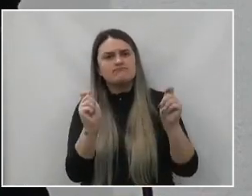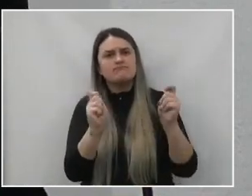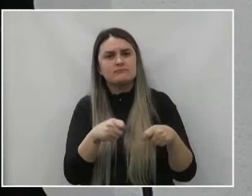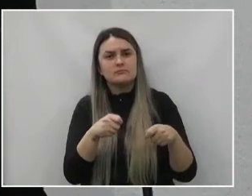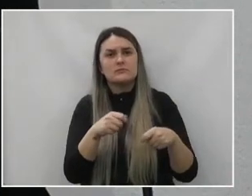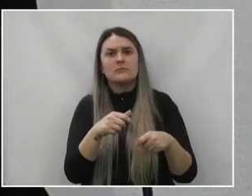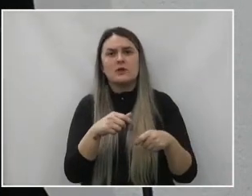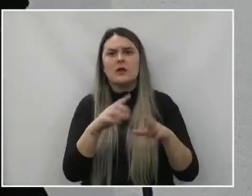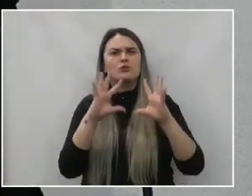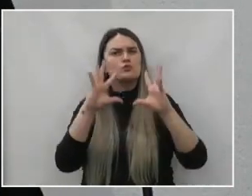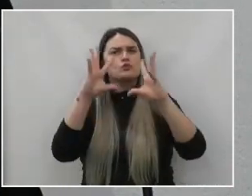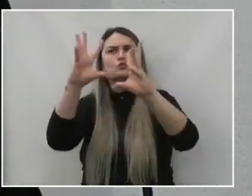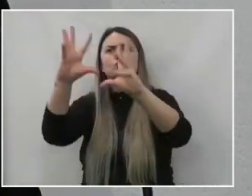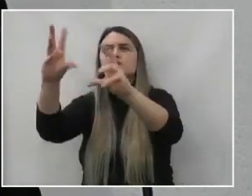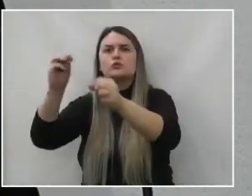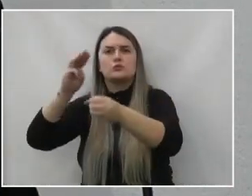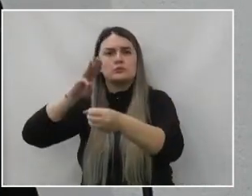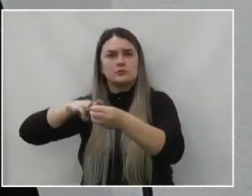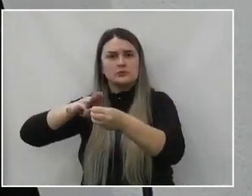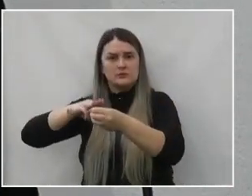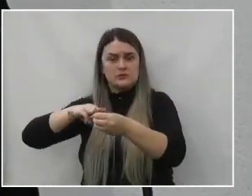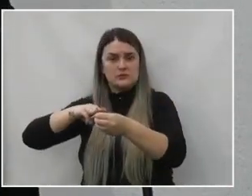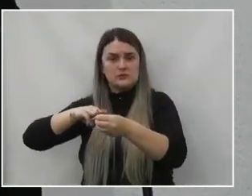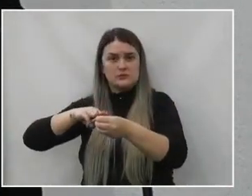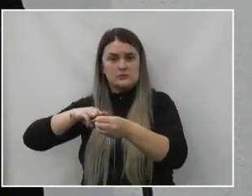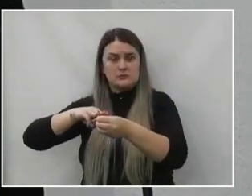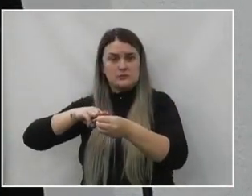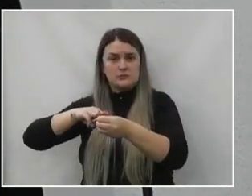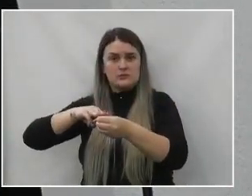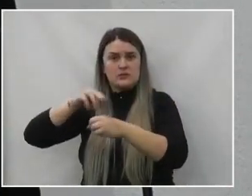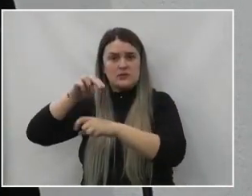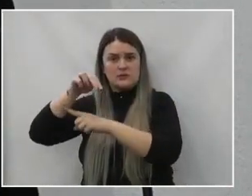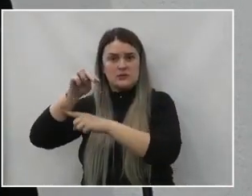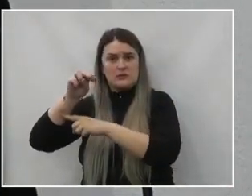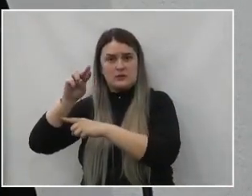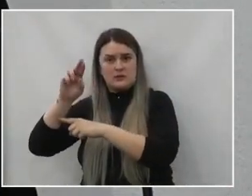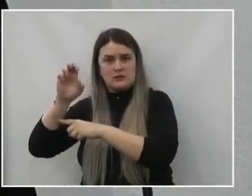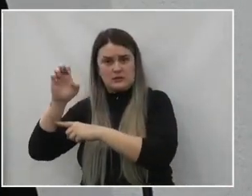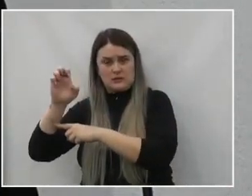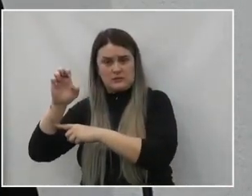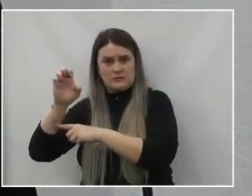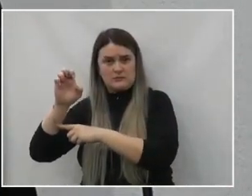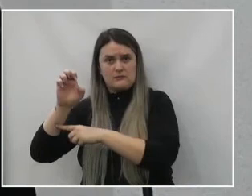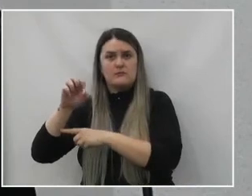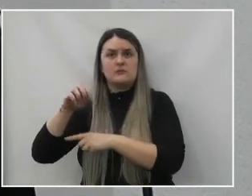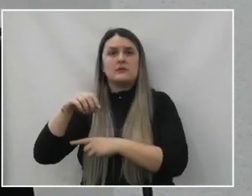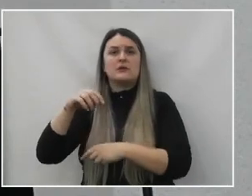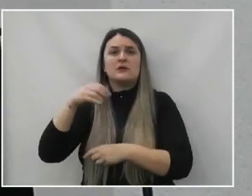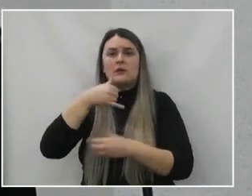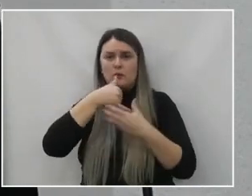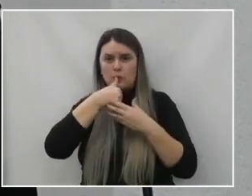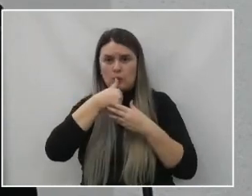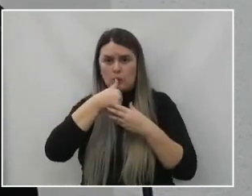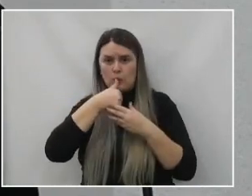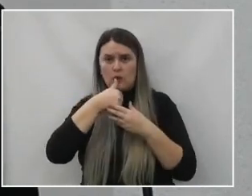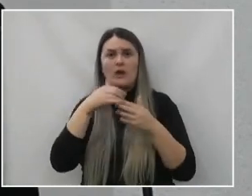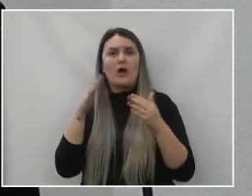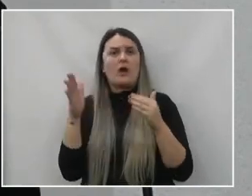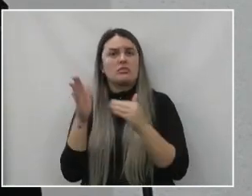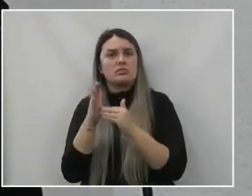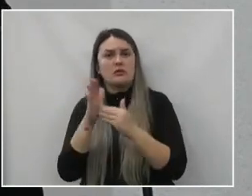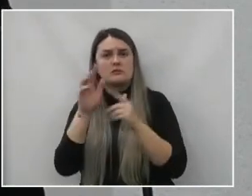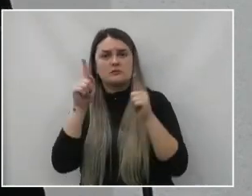aos demais municípios que pertencem ao nosso Núcleo de Educação, desde São Mateus do Sul até